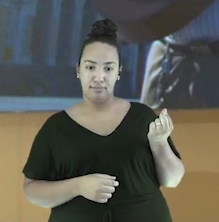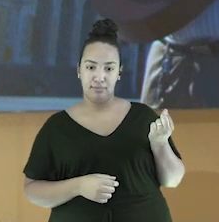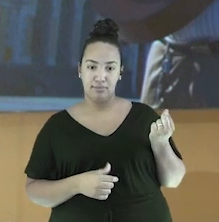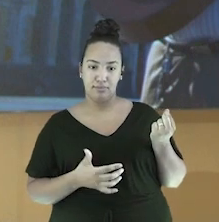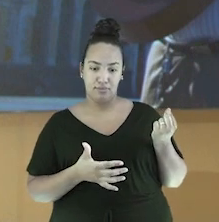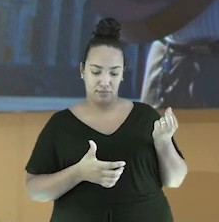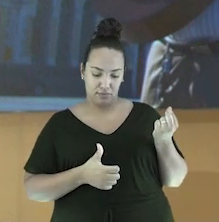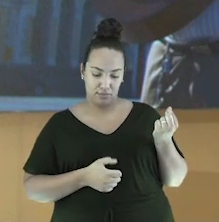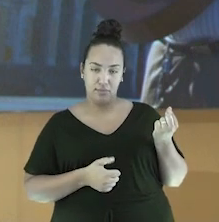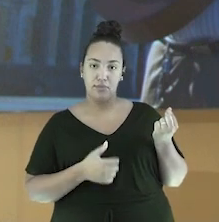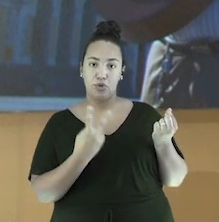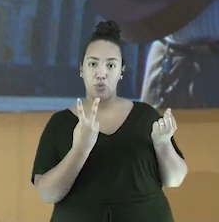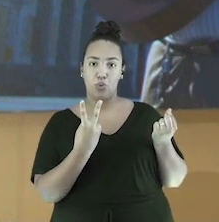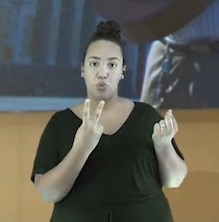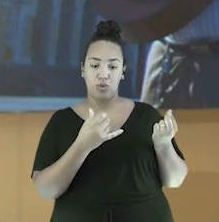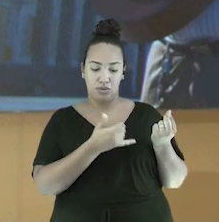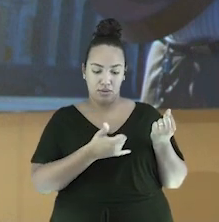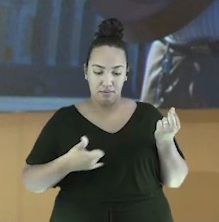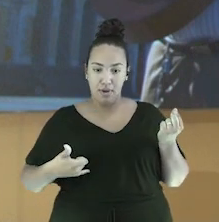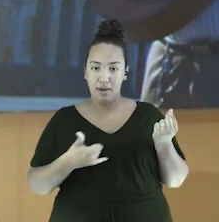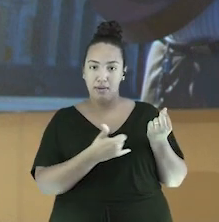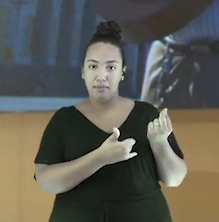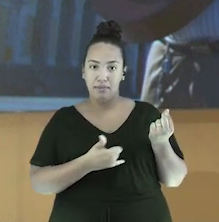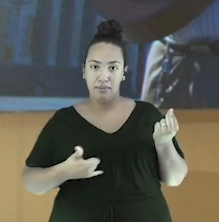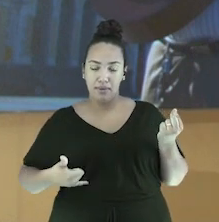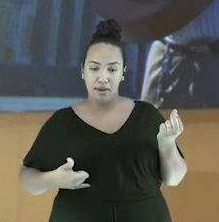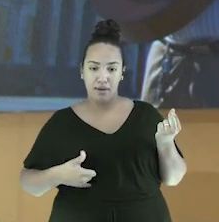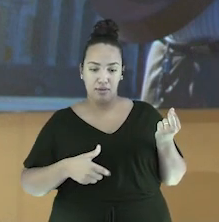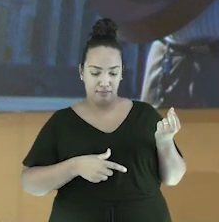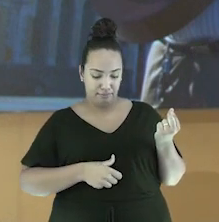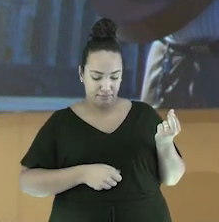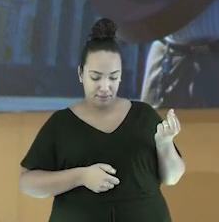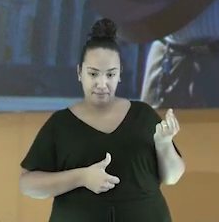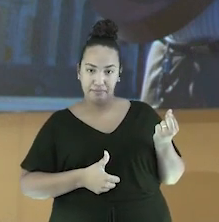e eu estou tocando duas cordas ao mesmo tempo. Vocês estão ouvindo?